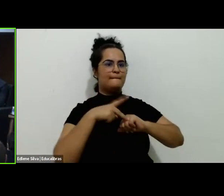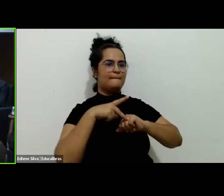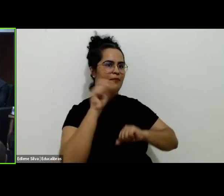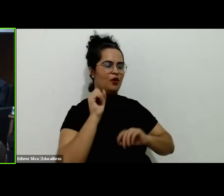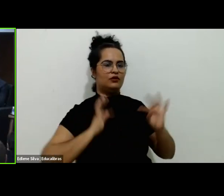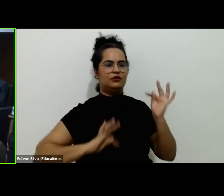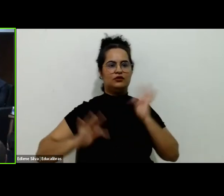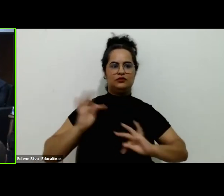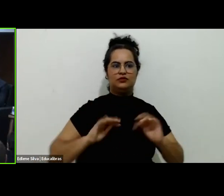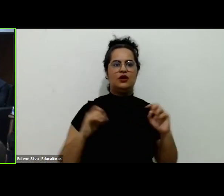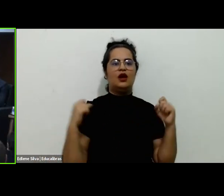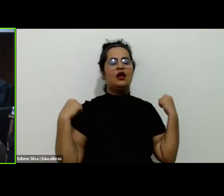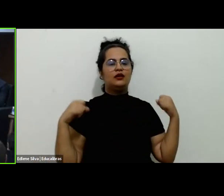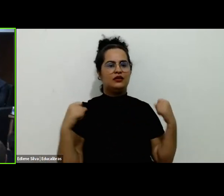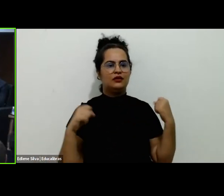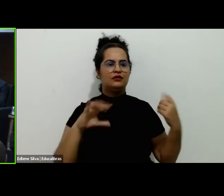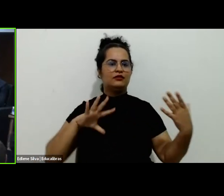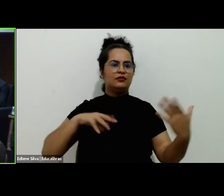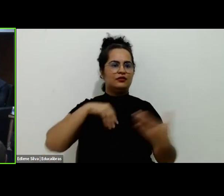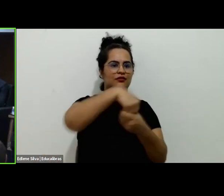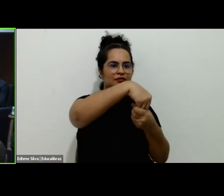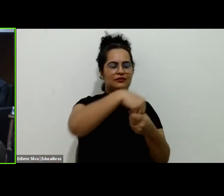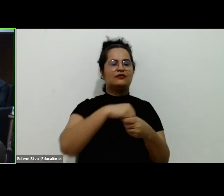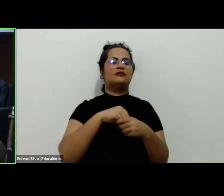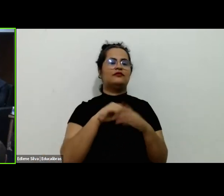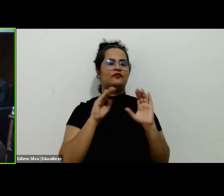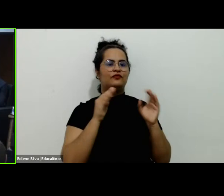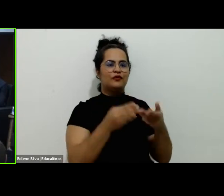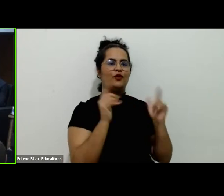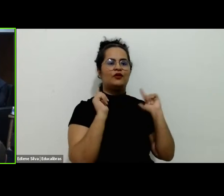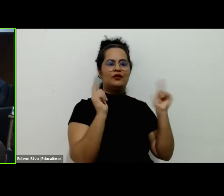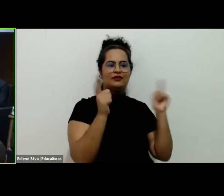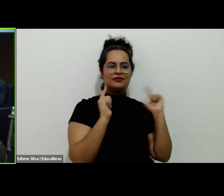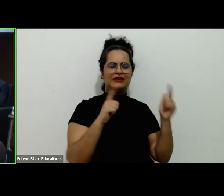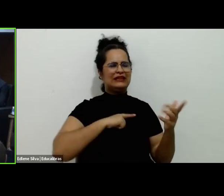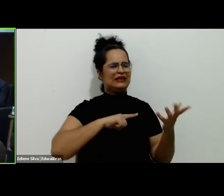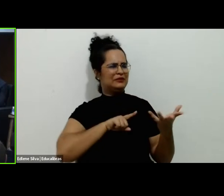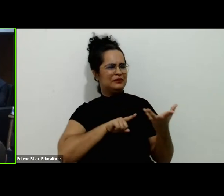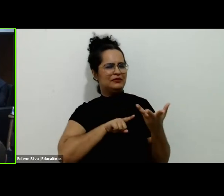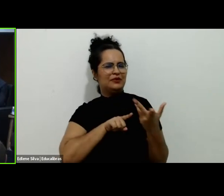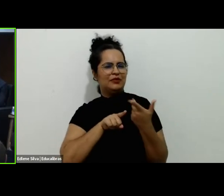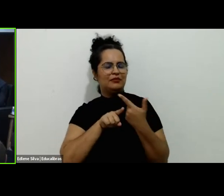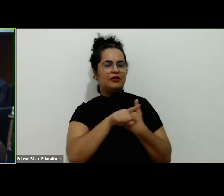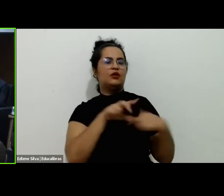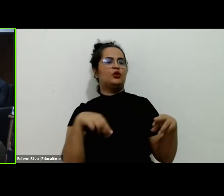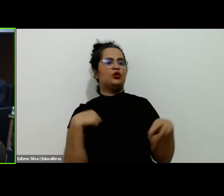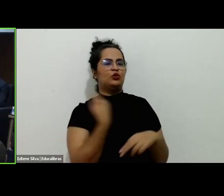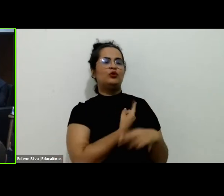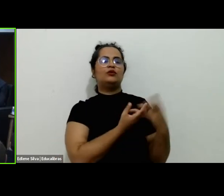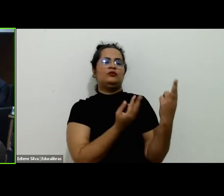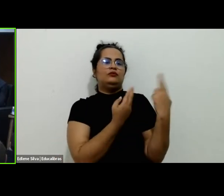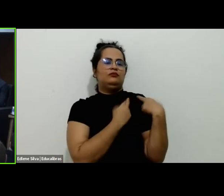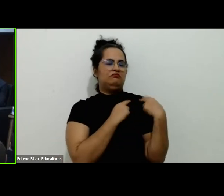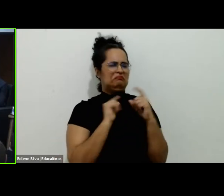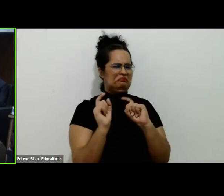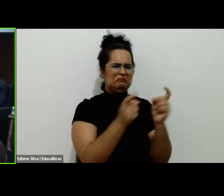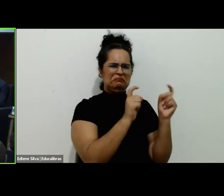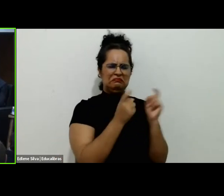Física, com Interface no Lazer, enfim, uma série de elementos que constituem o nosso compromisso com várias pautas. E, para